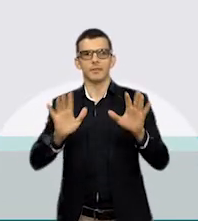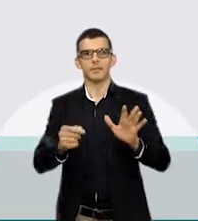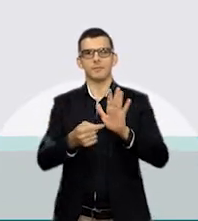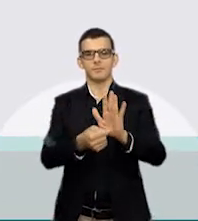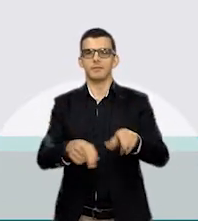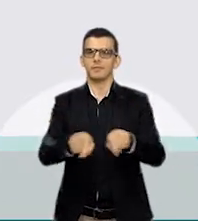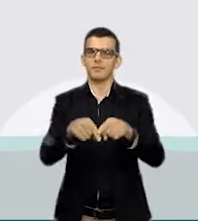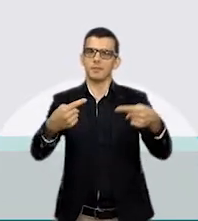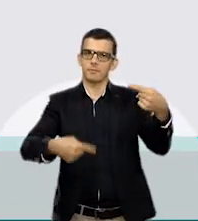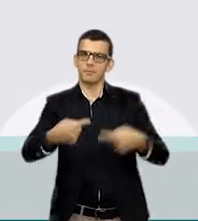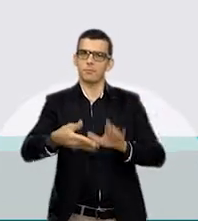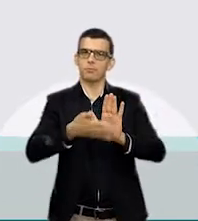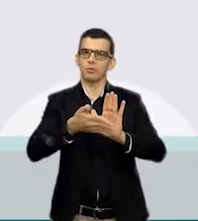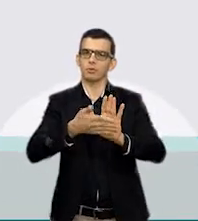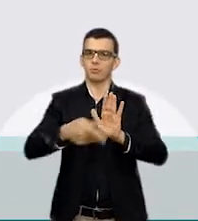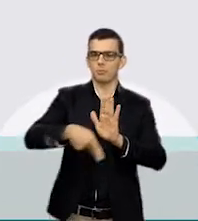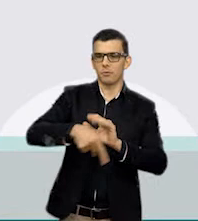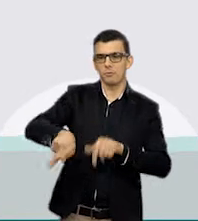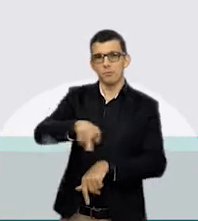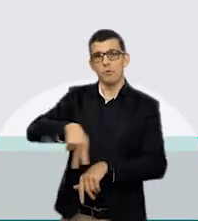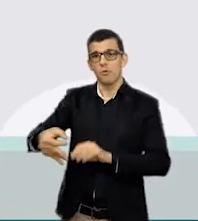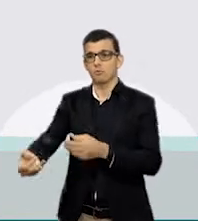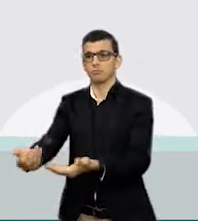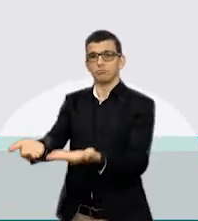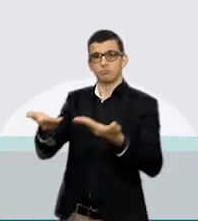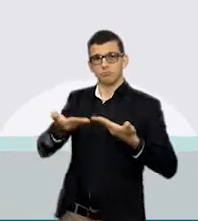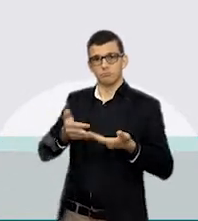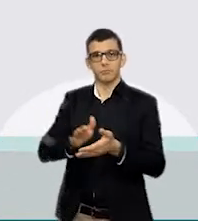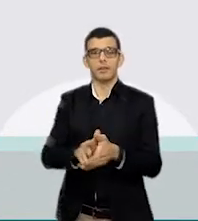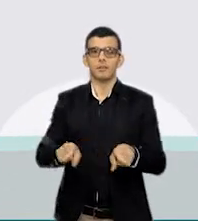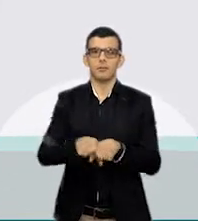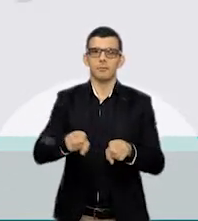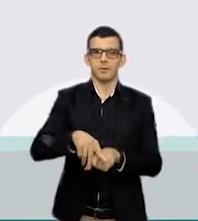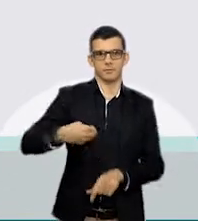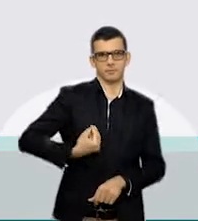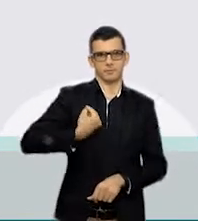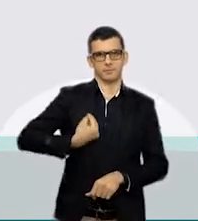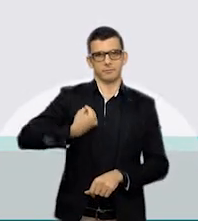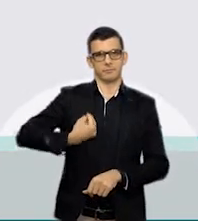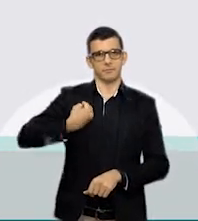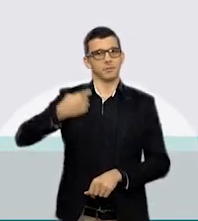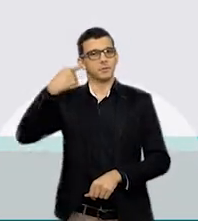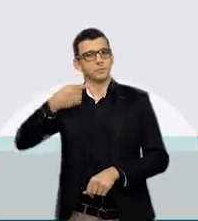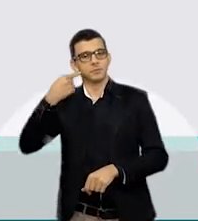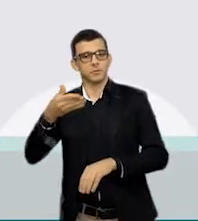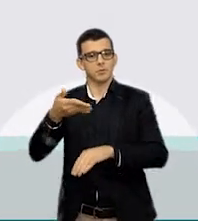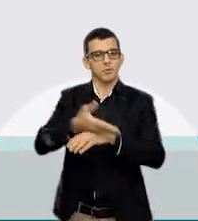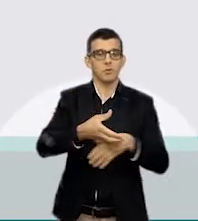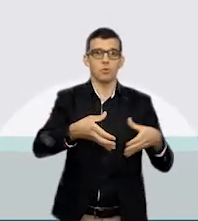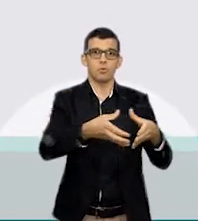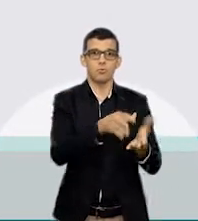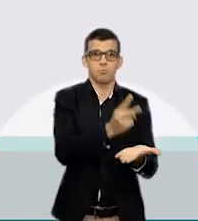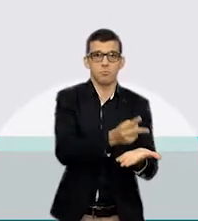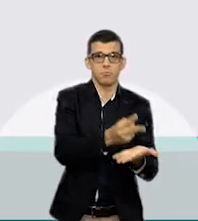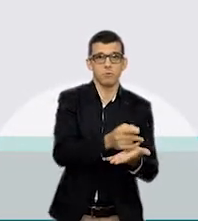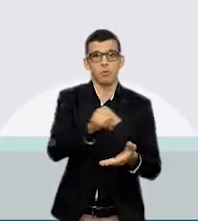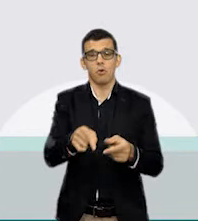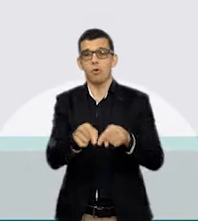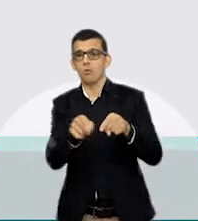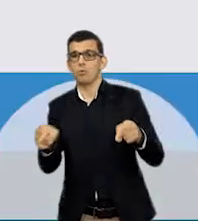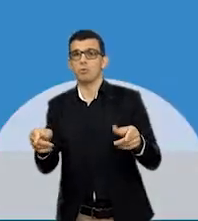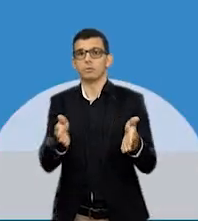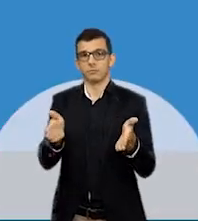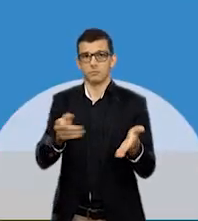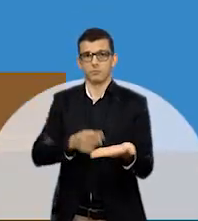projetos de iniciativa popular. Tem ainda a participação parlamentar nas comissões permanentes ou temporárias.